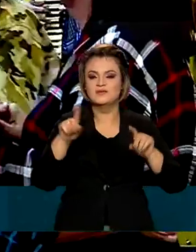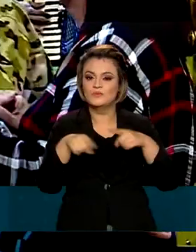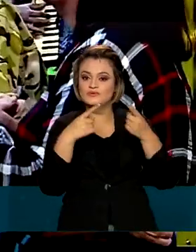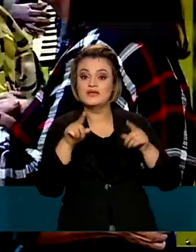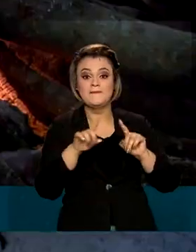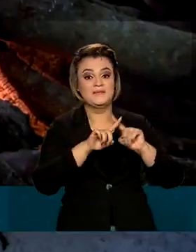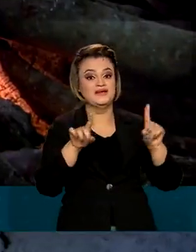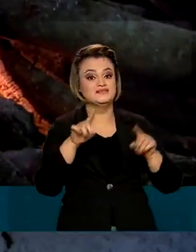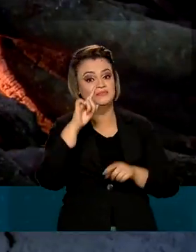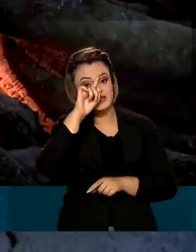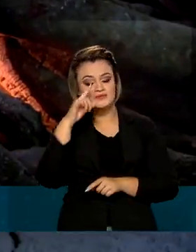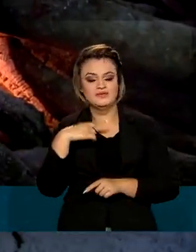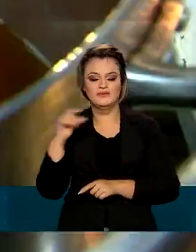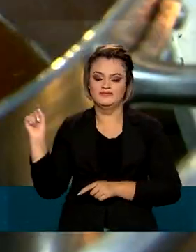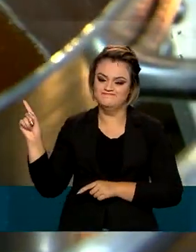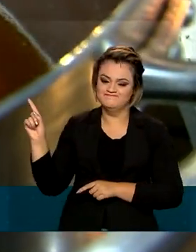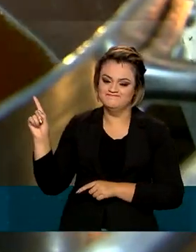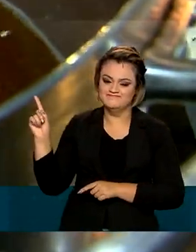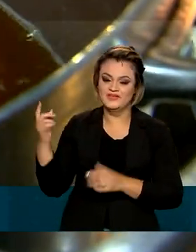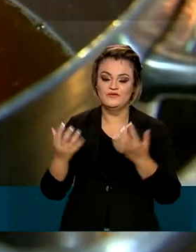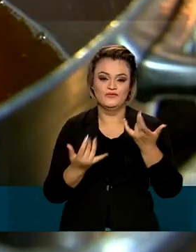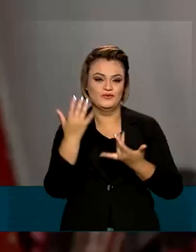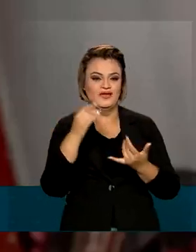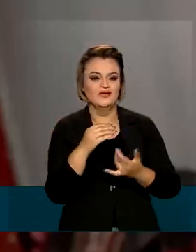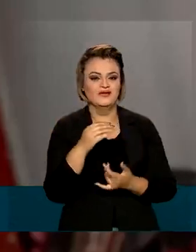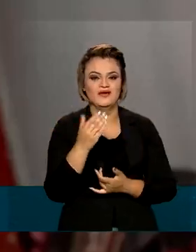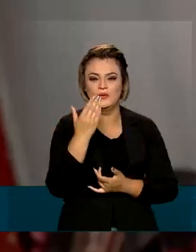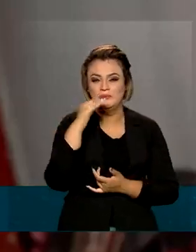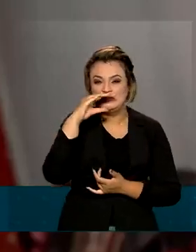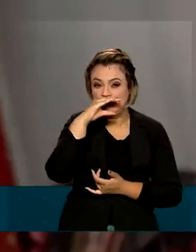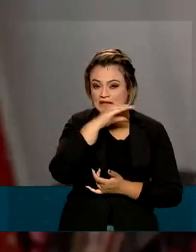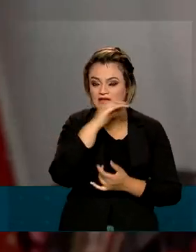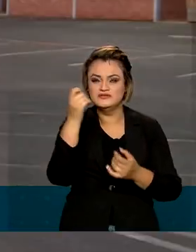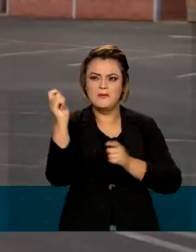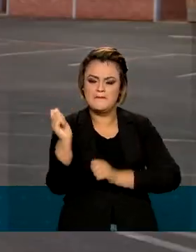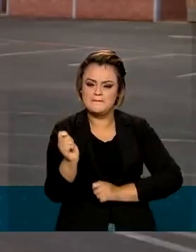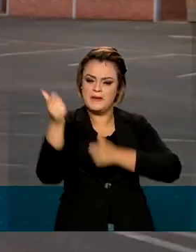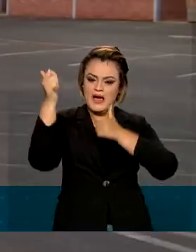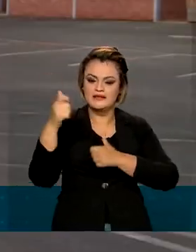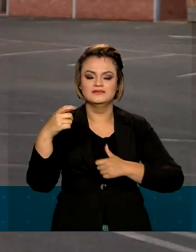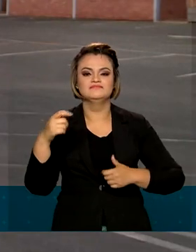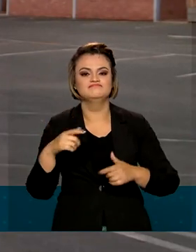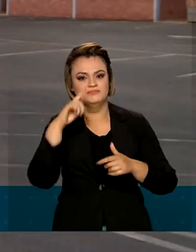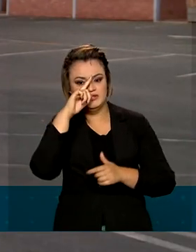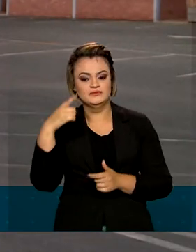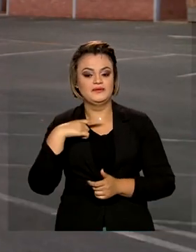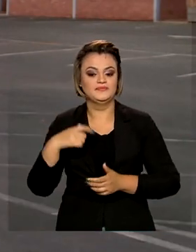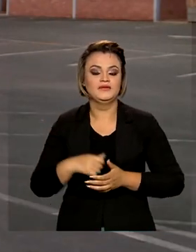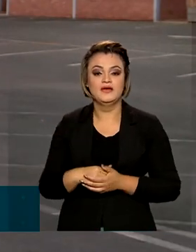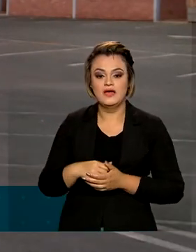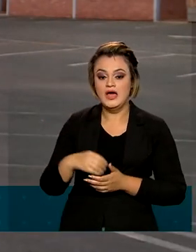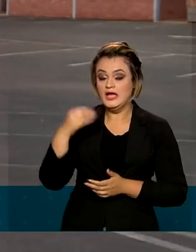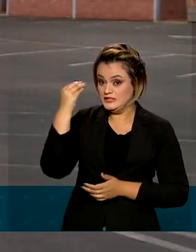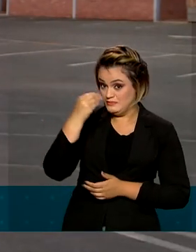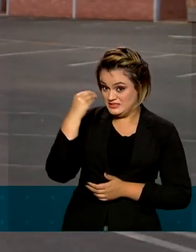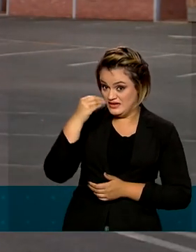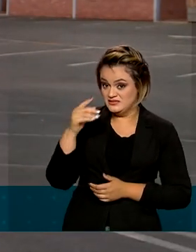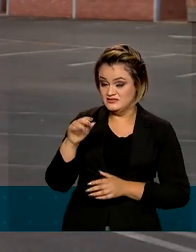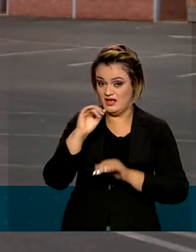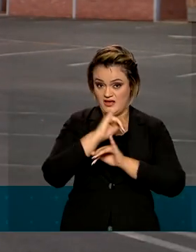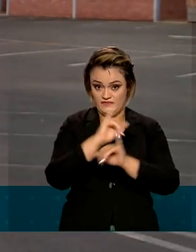estão os perigos das fogueiras, comidas quentes ou fogos de artifício. Os especialistas recomendam evitar